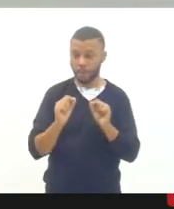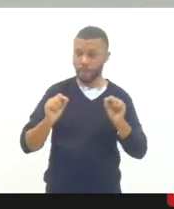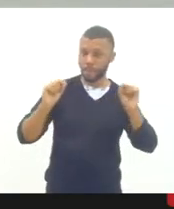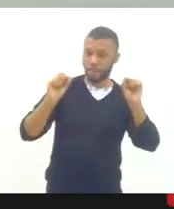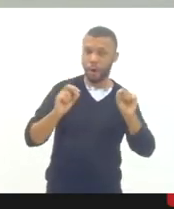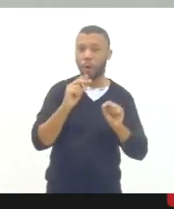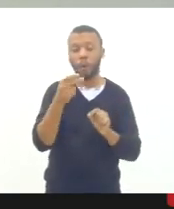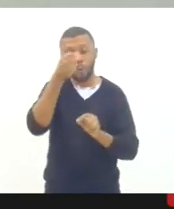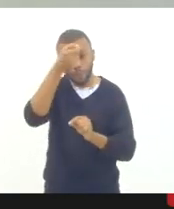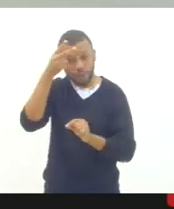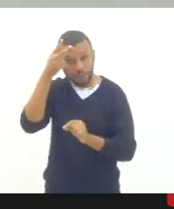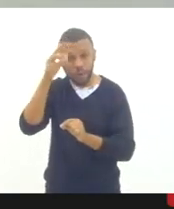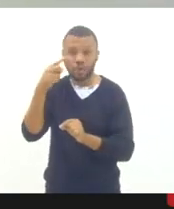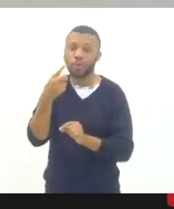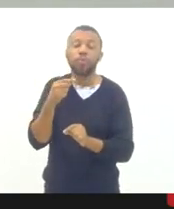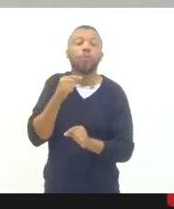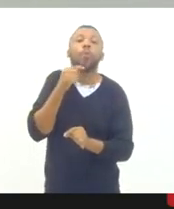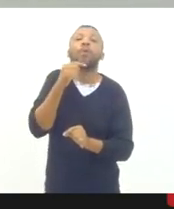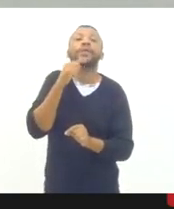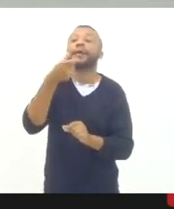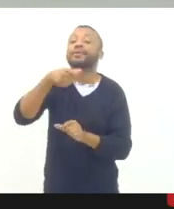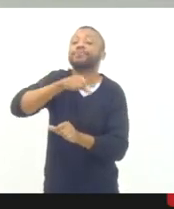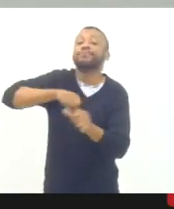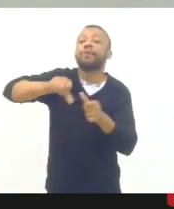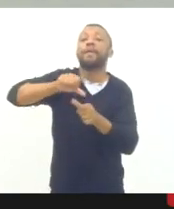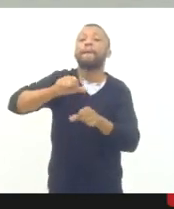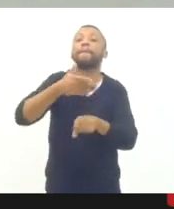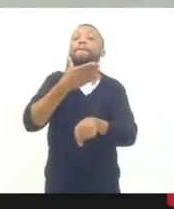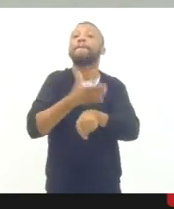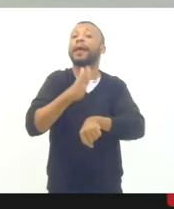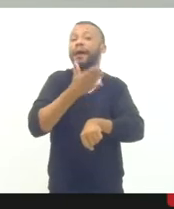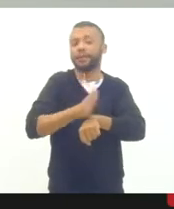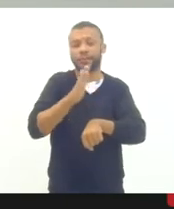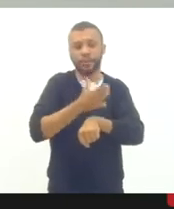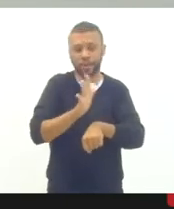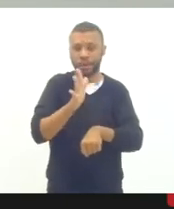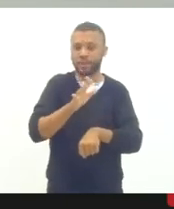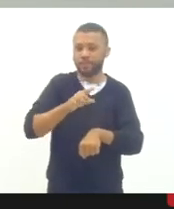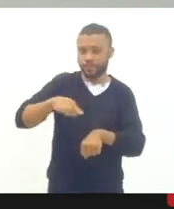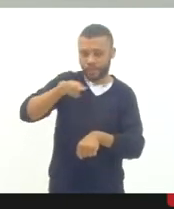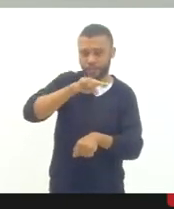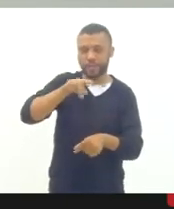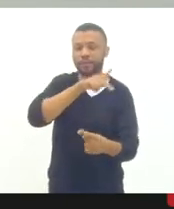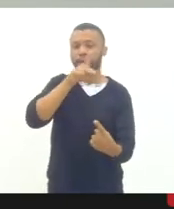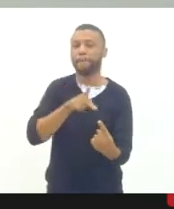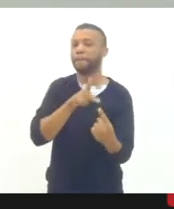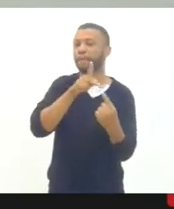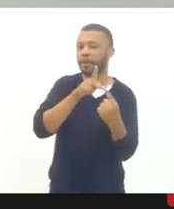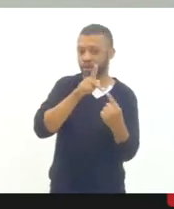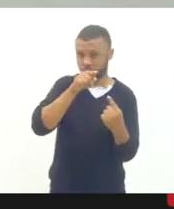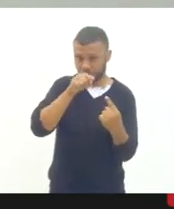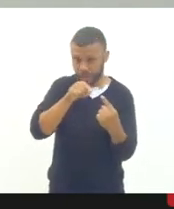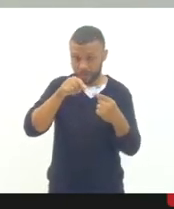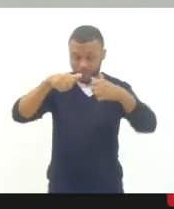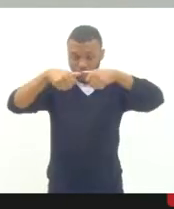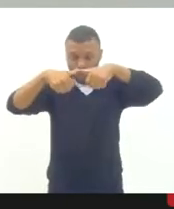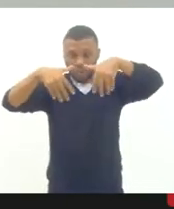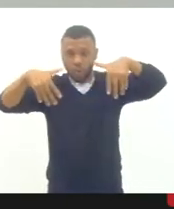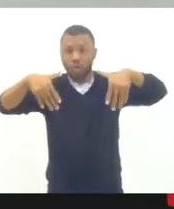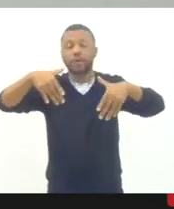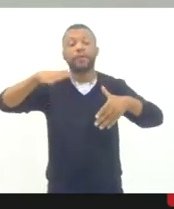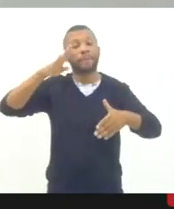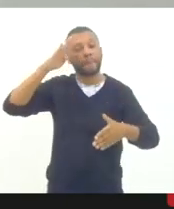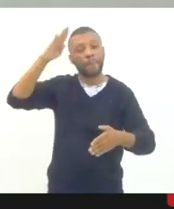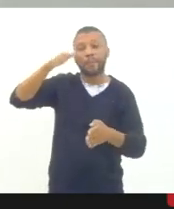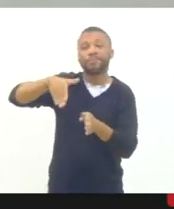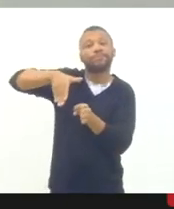esses planos. Esses planos é que são e que devem ser norteadores da política